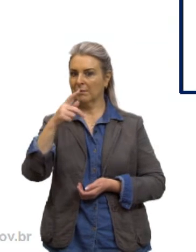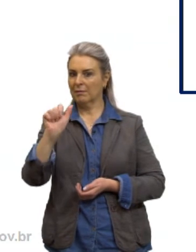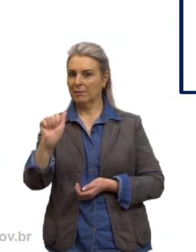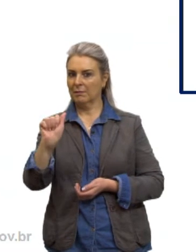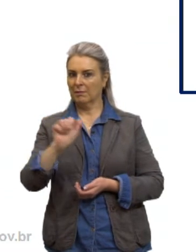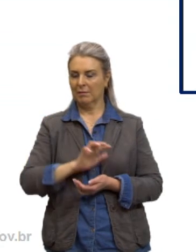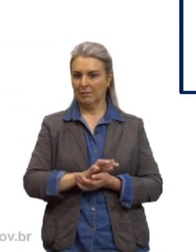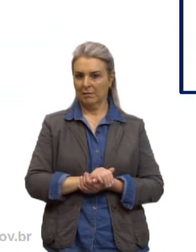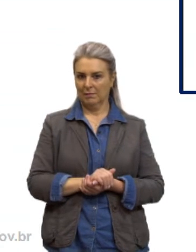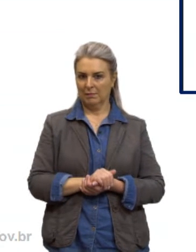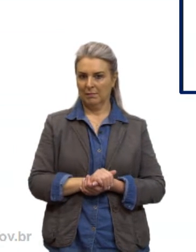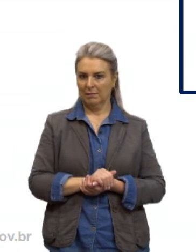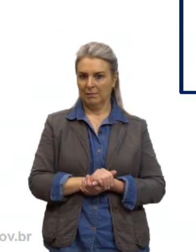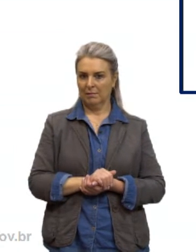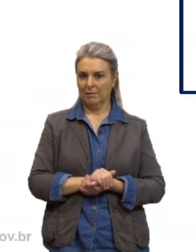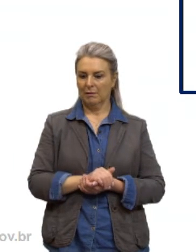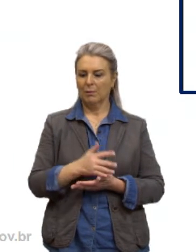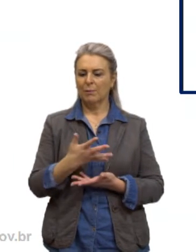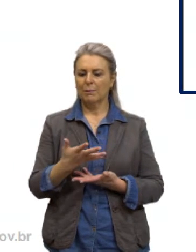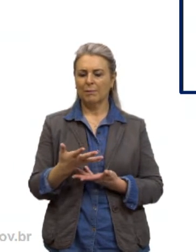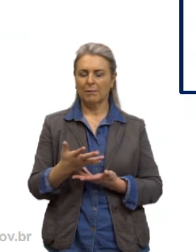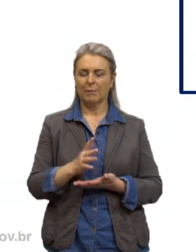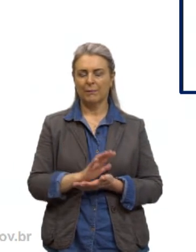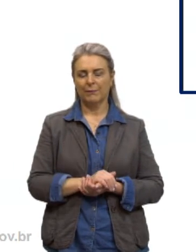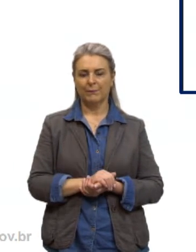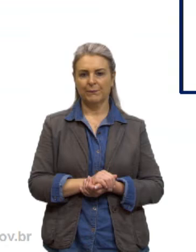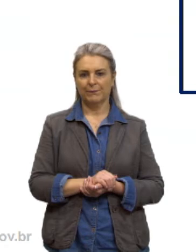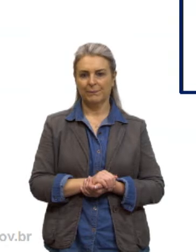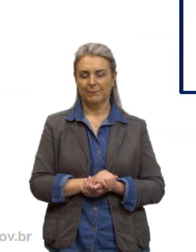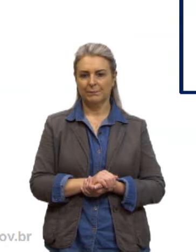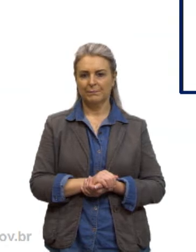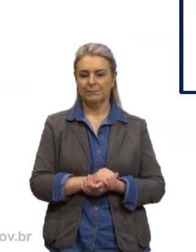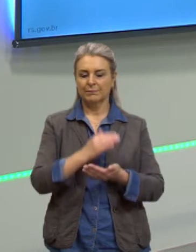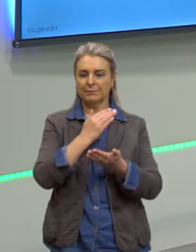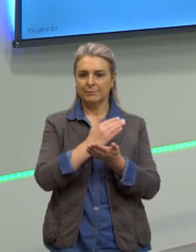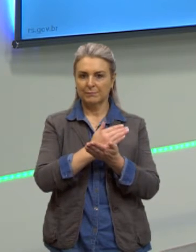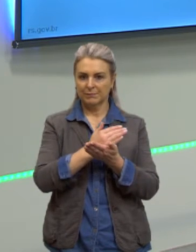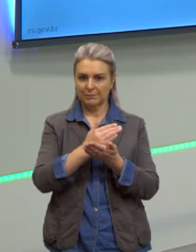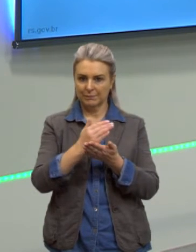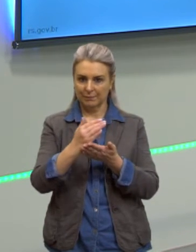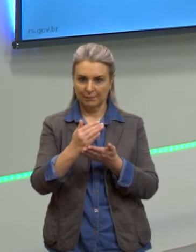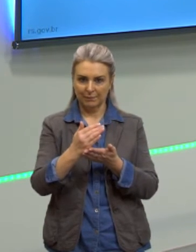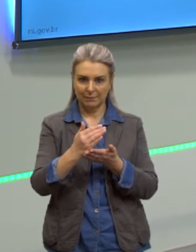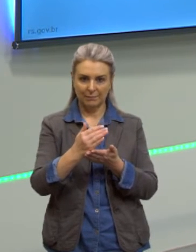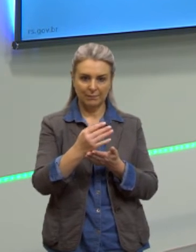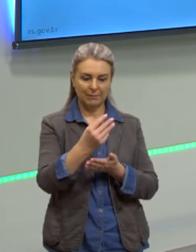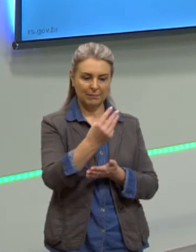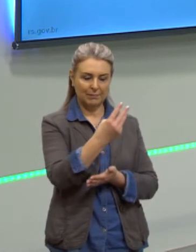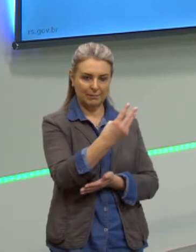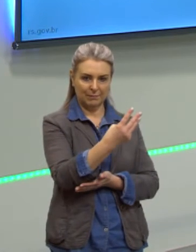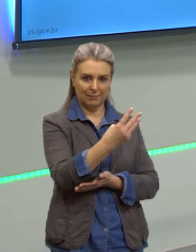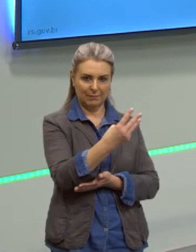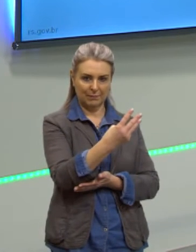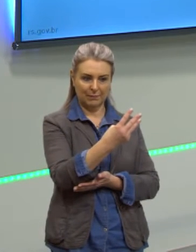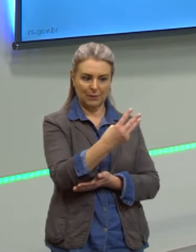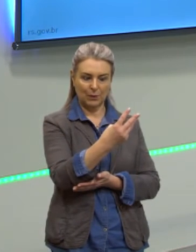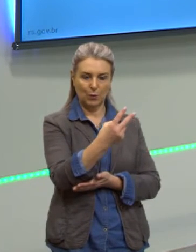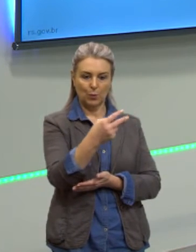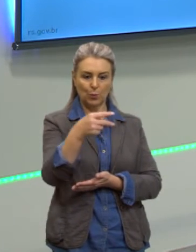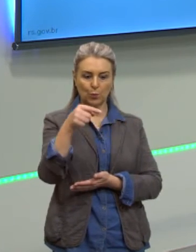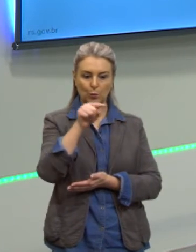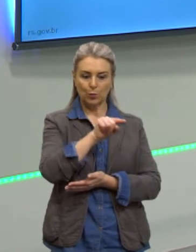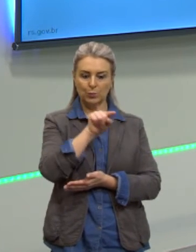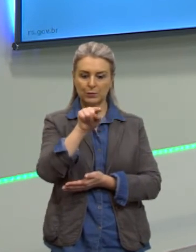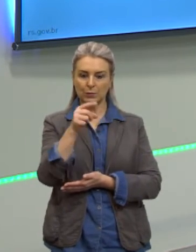qual o décimo termo da progressão aritmética? que começa no três o segundo termo é o doze